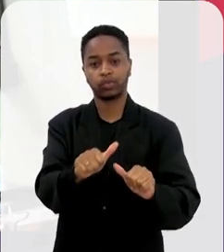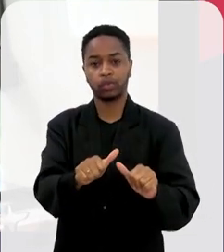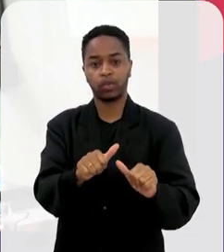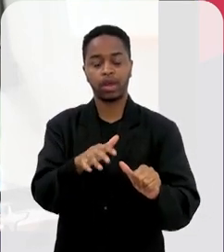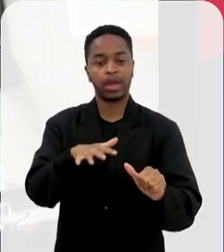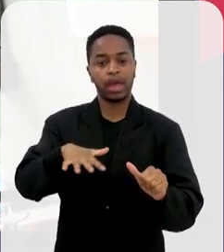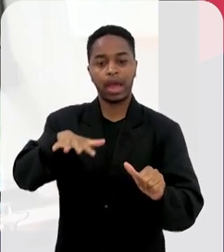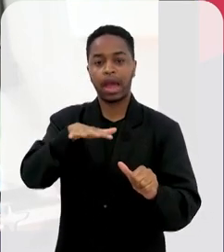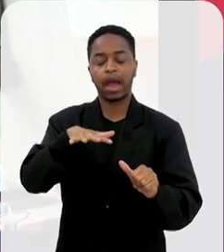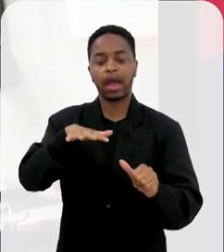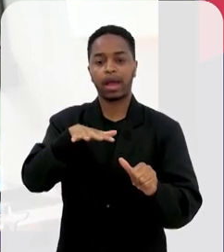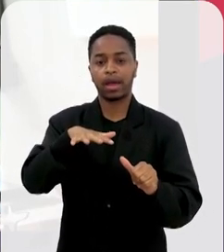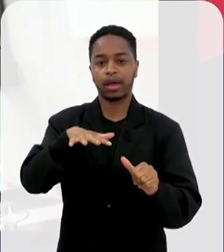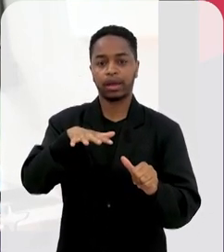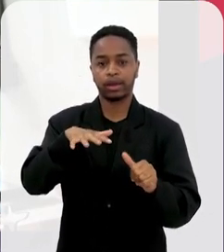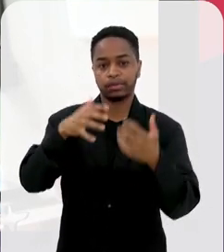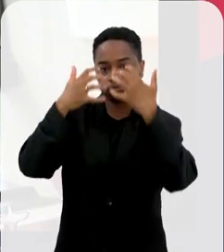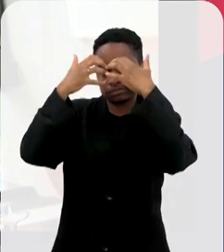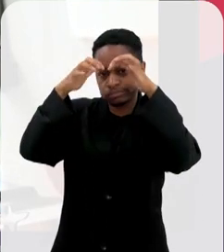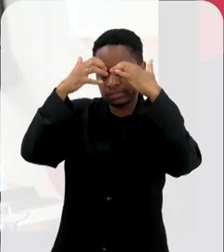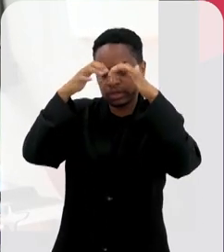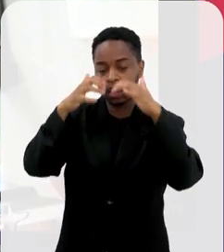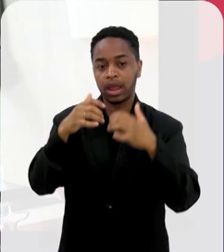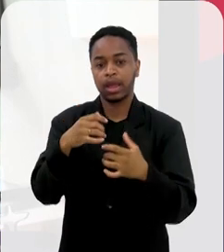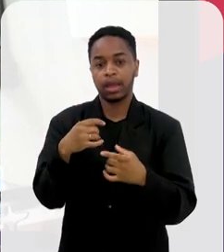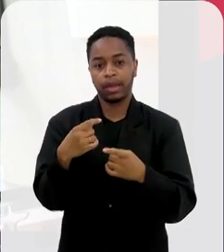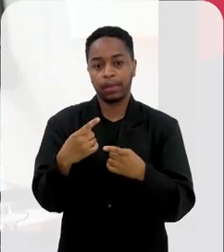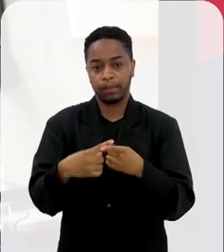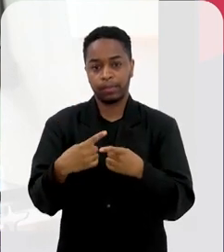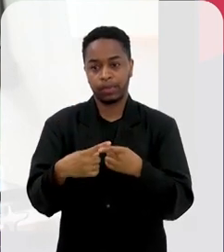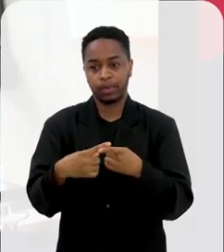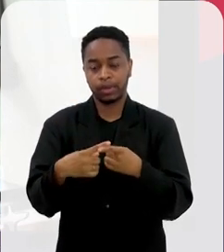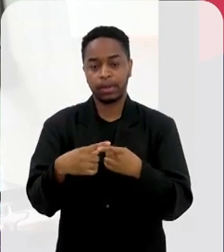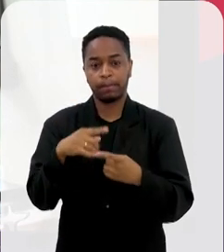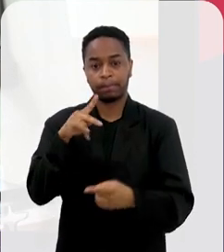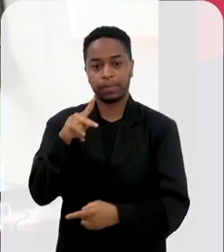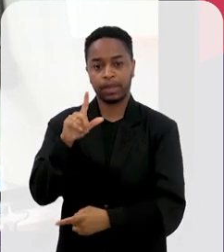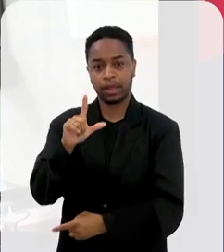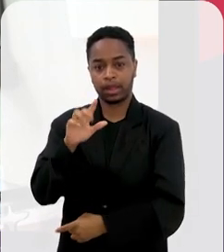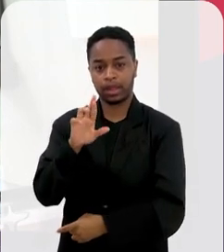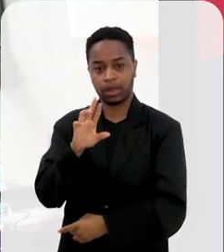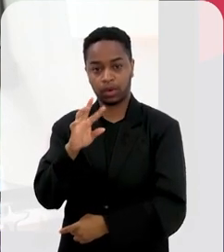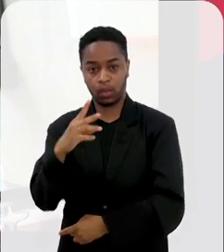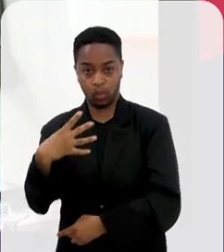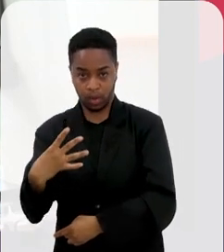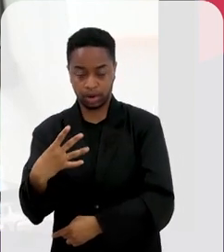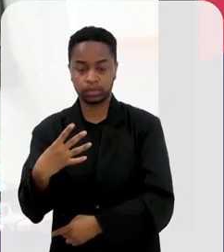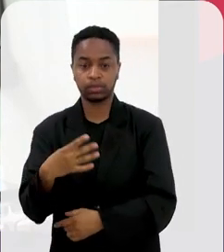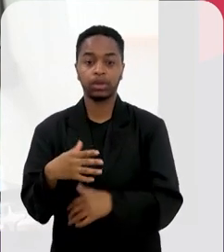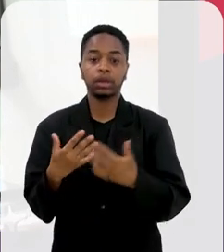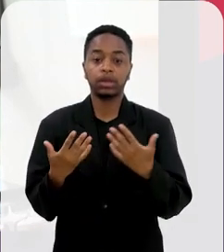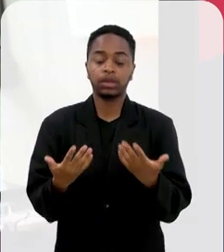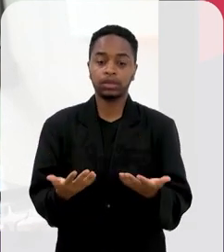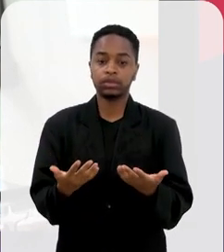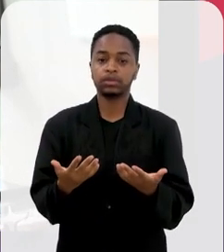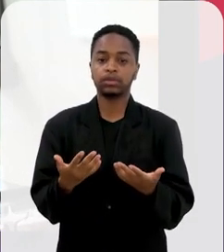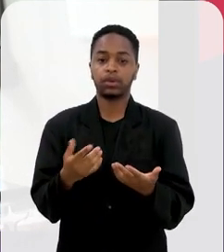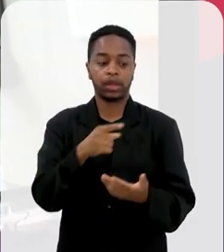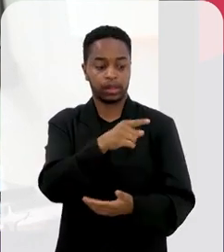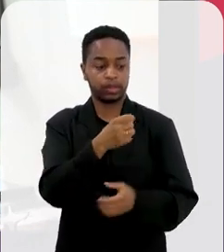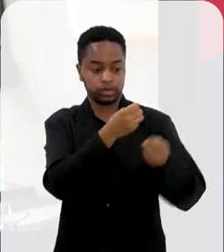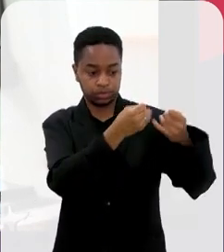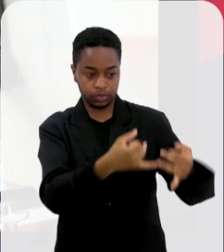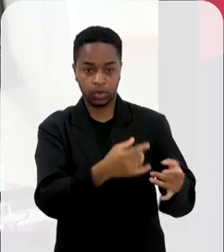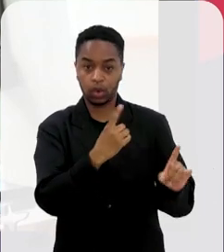região genética que é o TLR4, o To-like receptor, e que